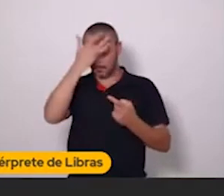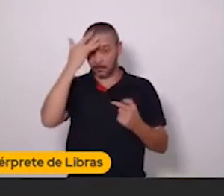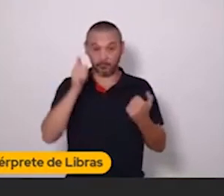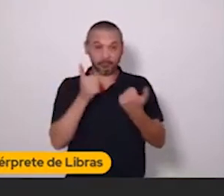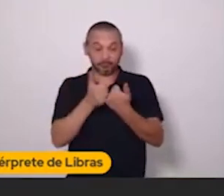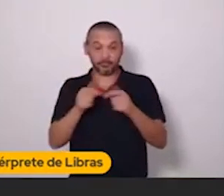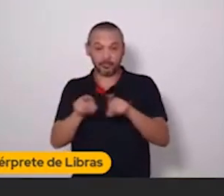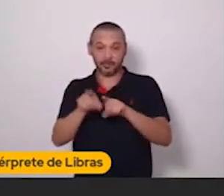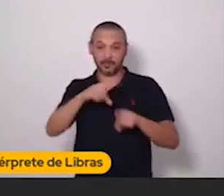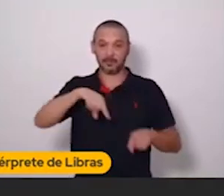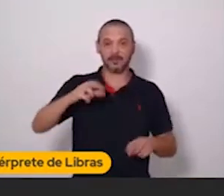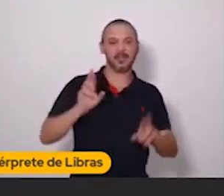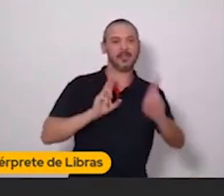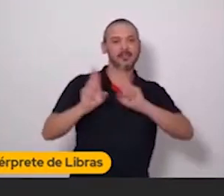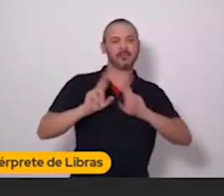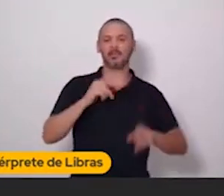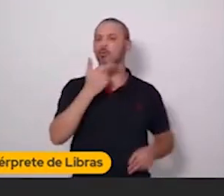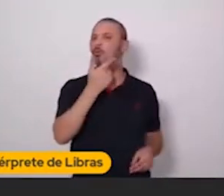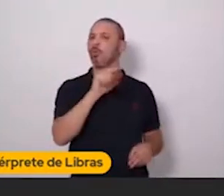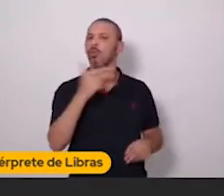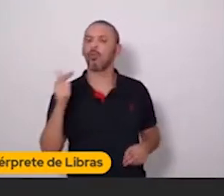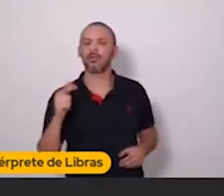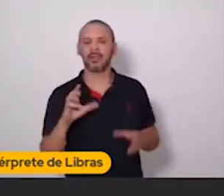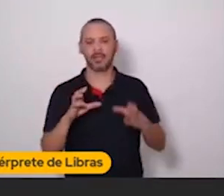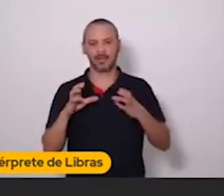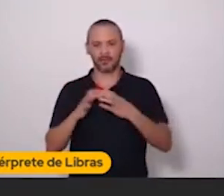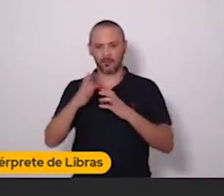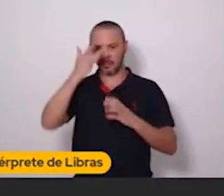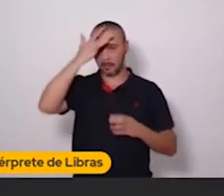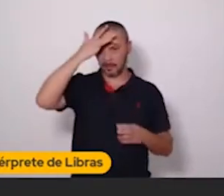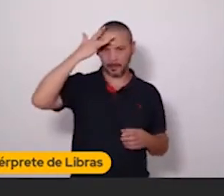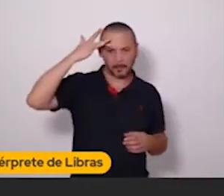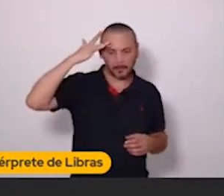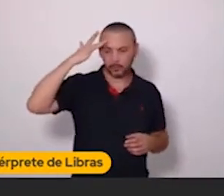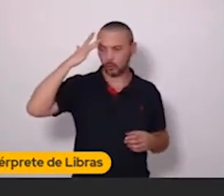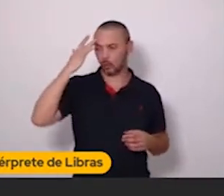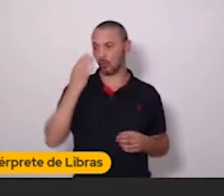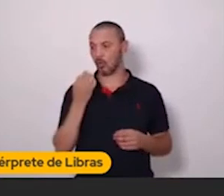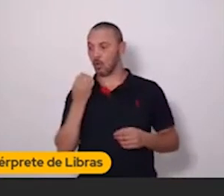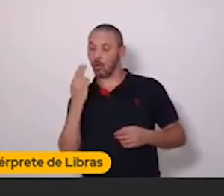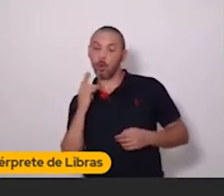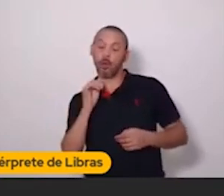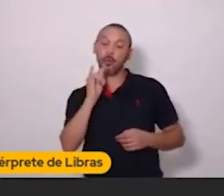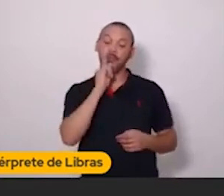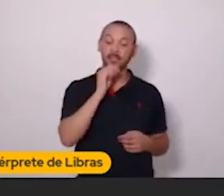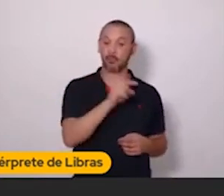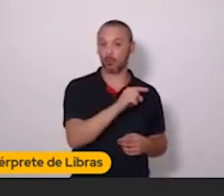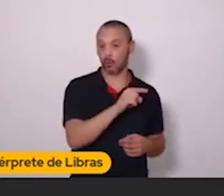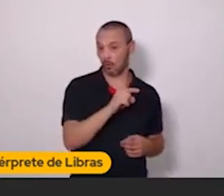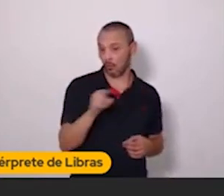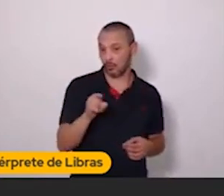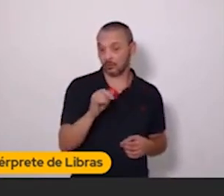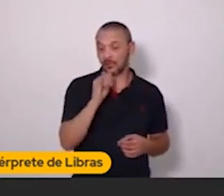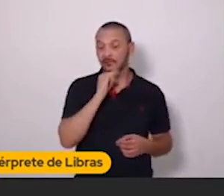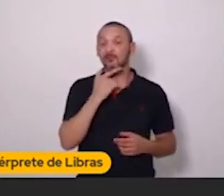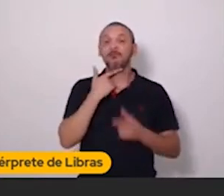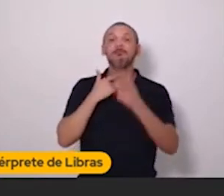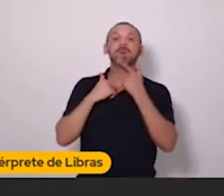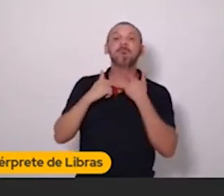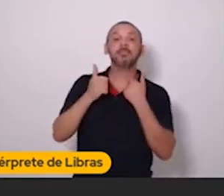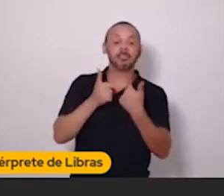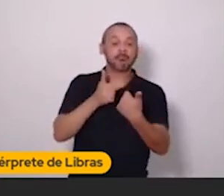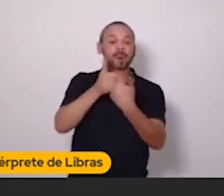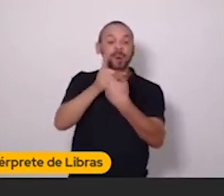esse tipo de relacionamento com a sua audiência. De você se querer ser mais